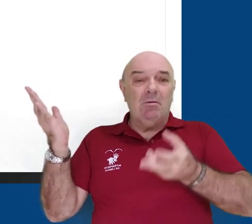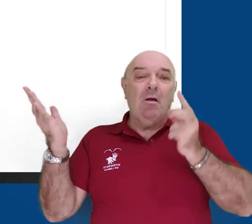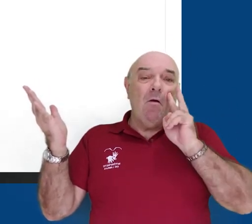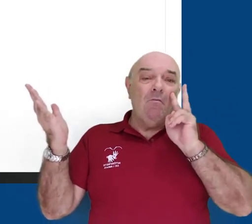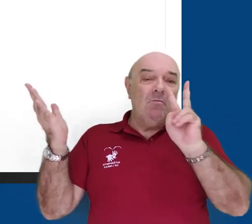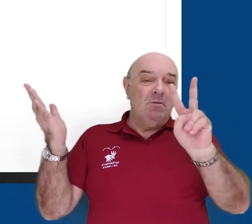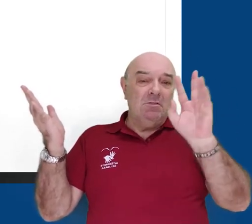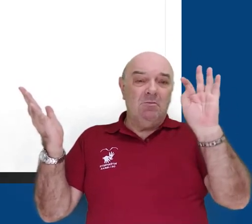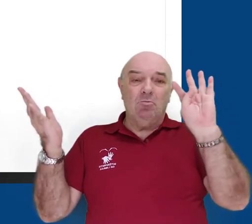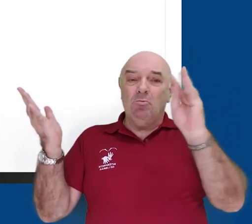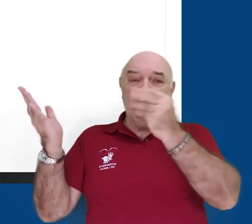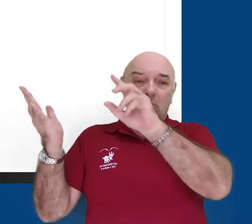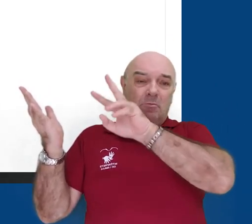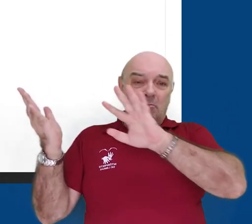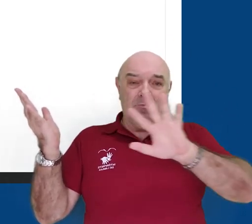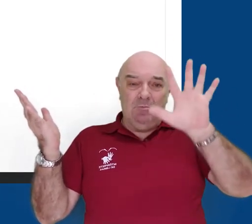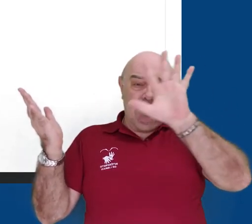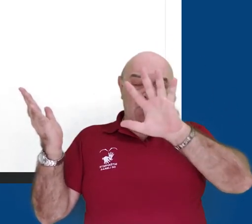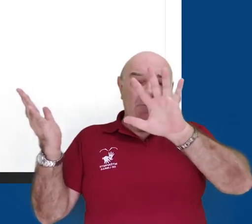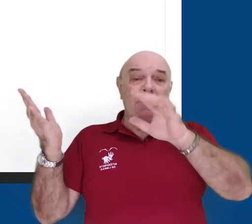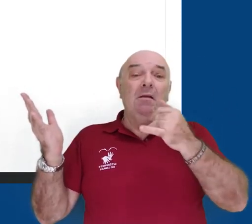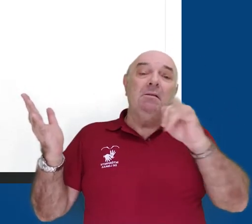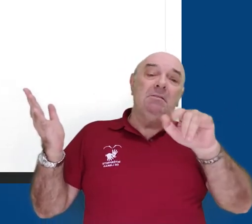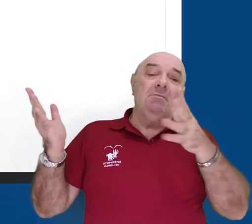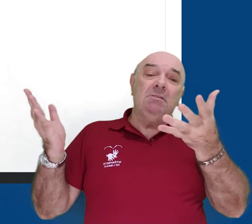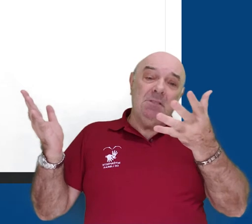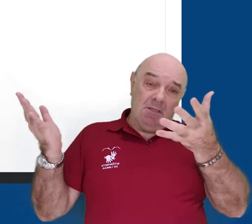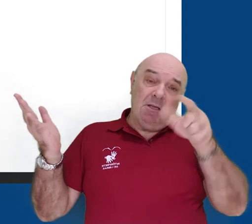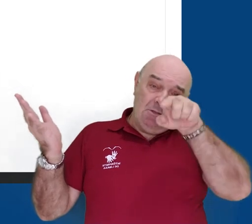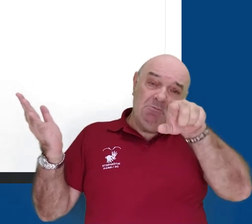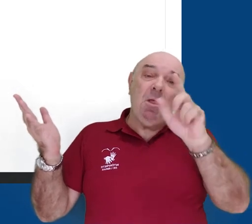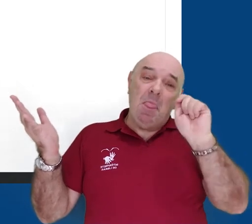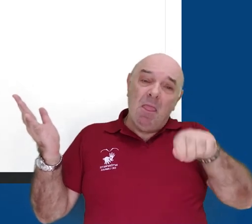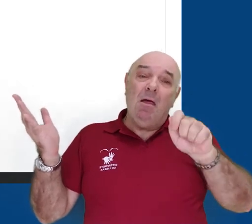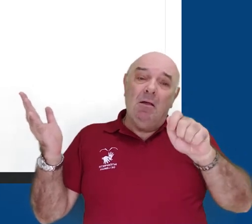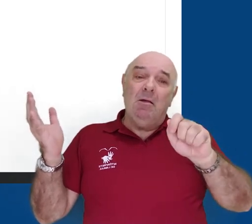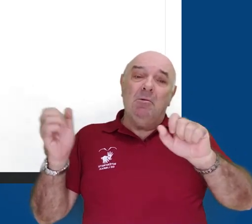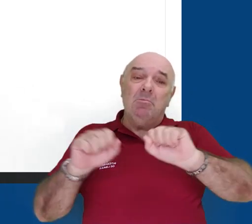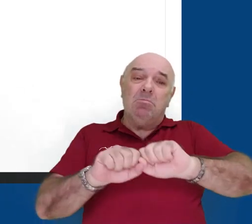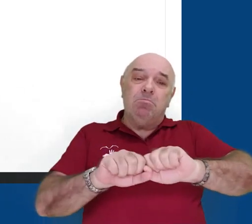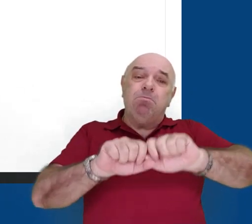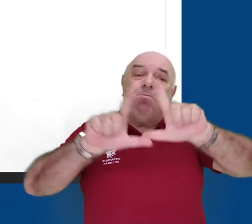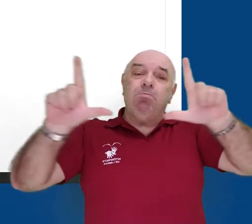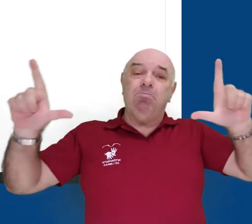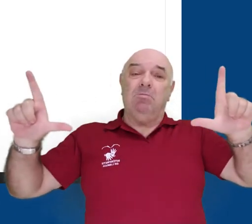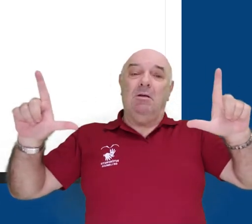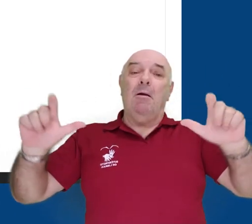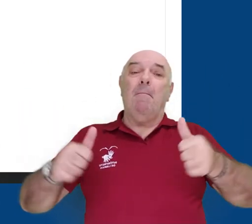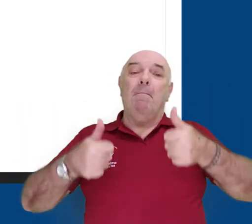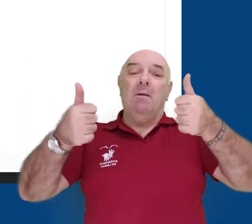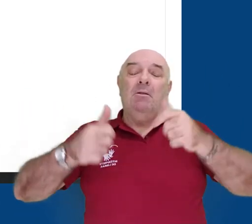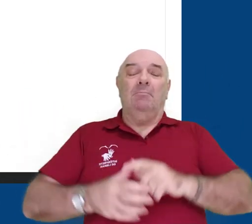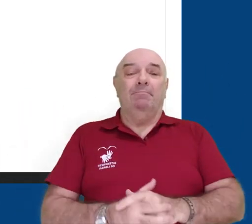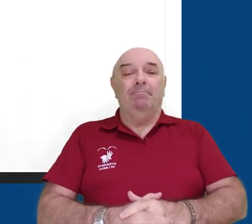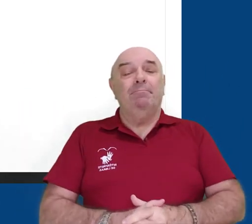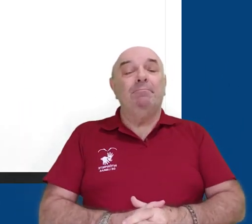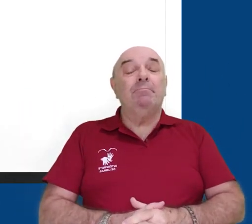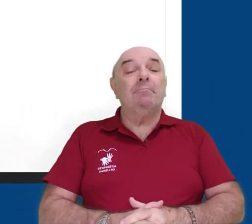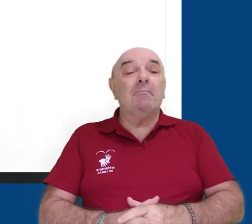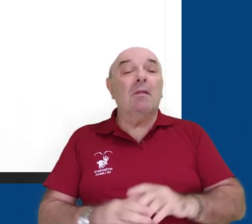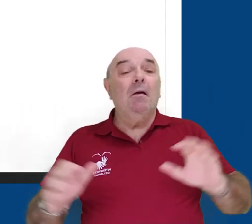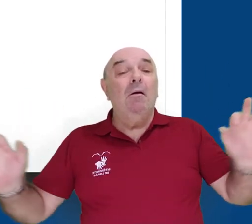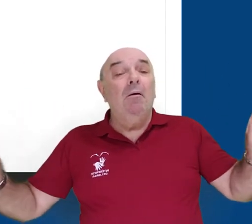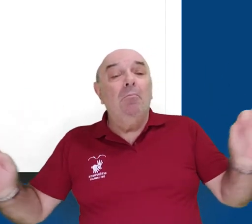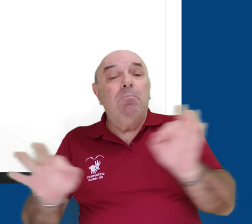visíveis logo no começo da configuração do evento. Se preferir, você já pode começar abrindo essa janela em mais